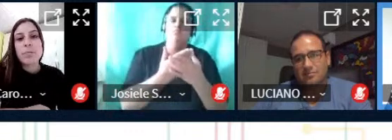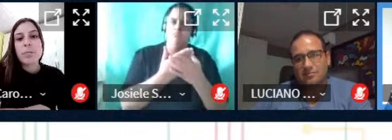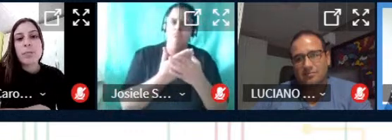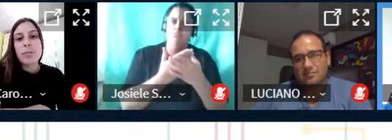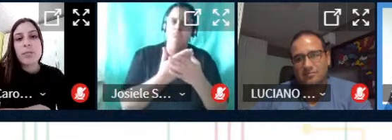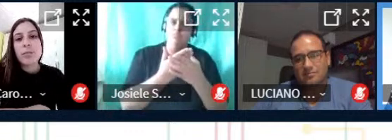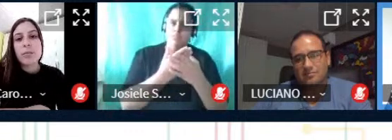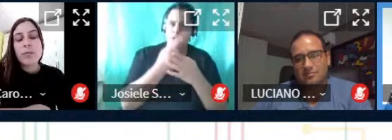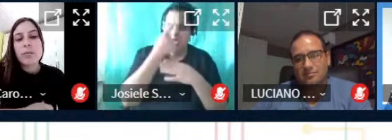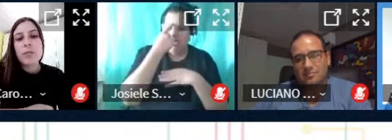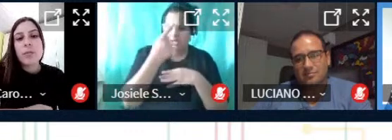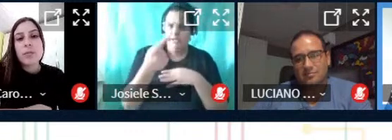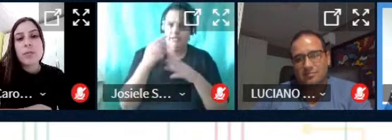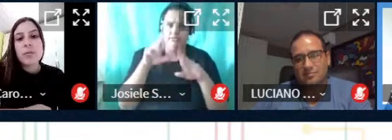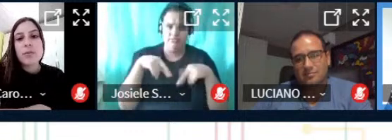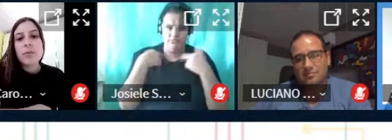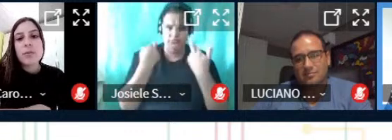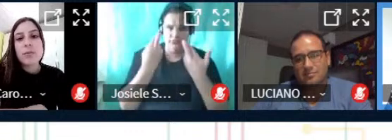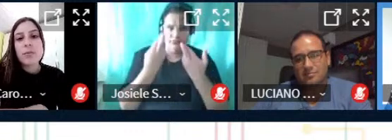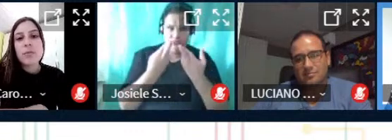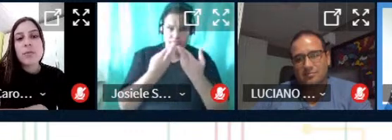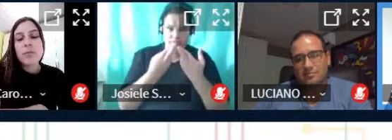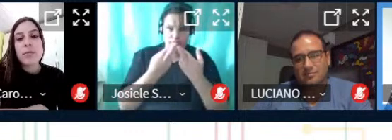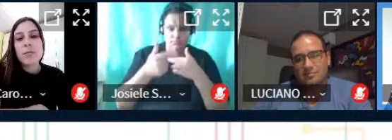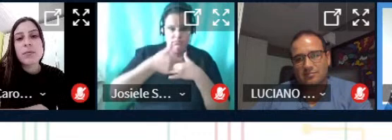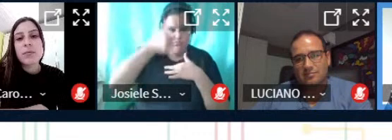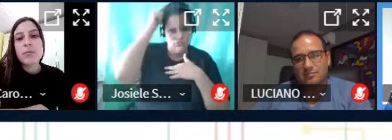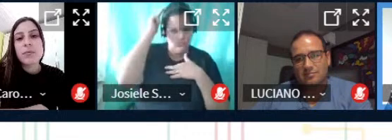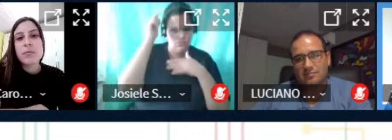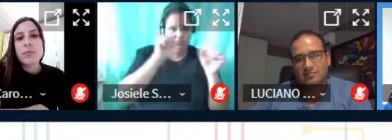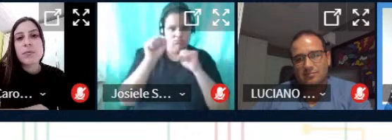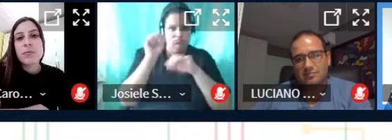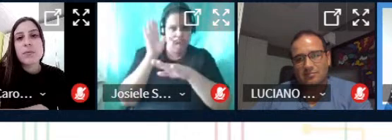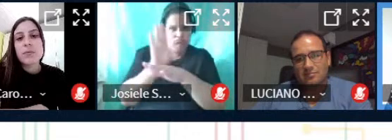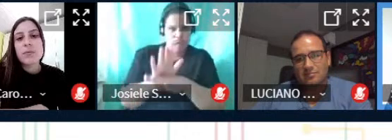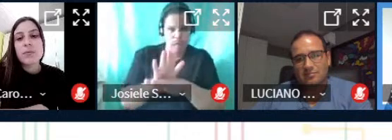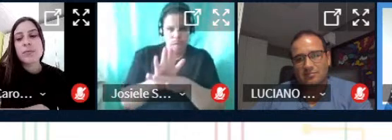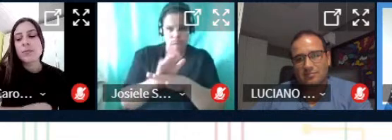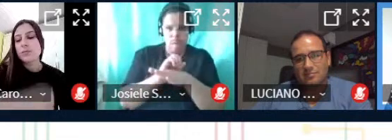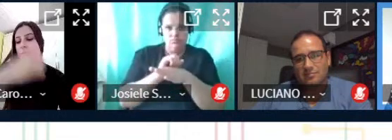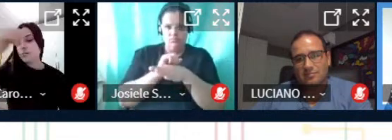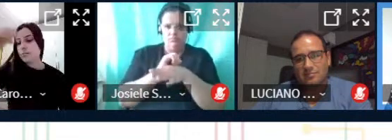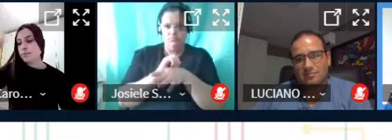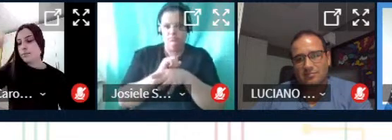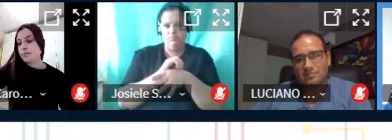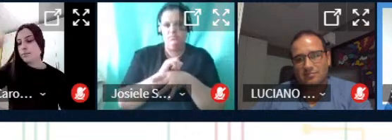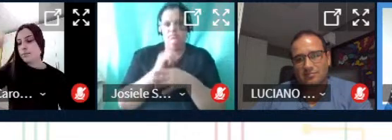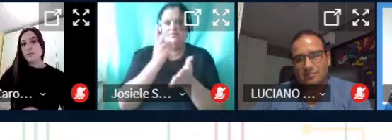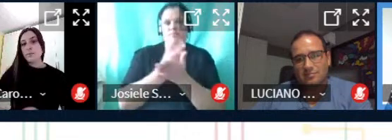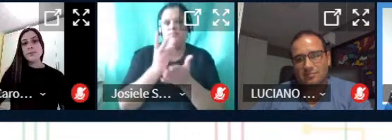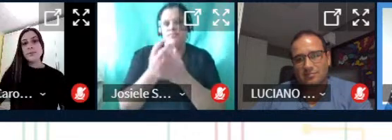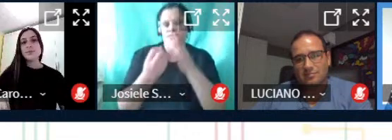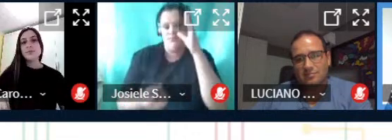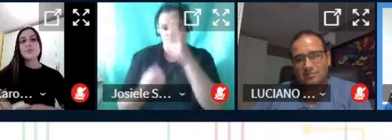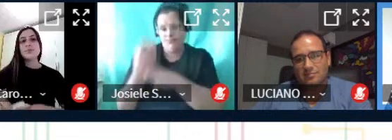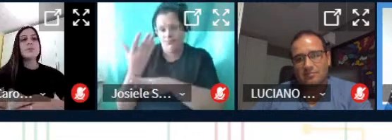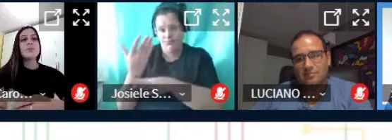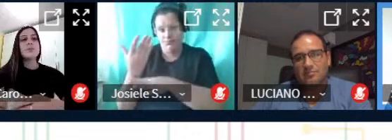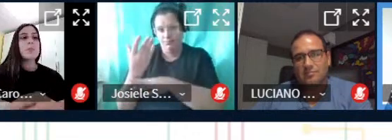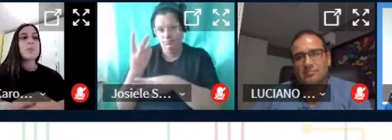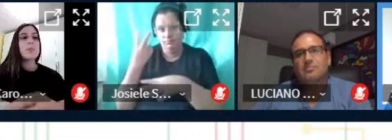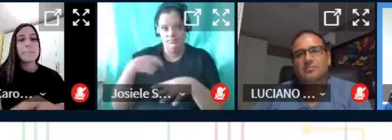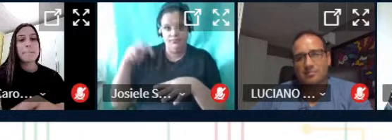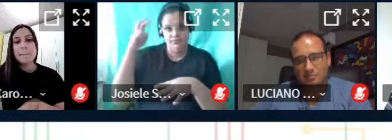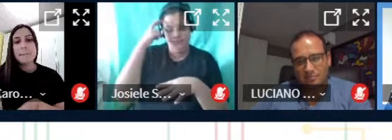a ideia das reuniões até o Jefferson pode me ajudar um pouquinho que sempre foi a gente criar realmente a